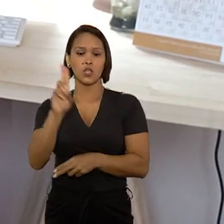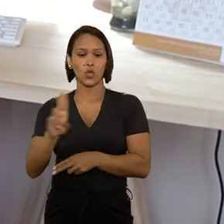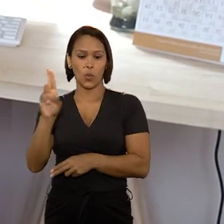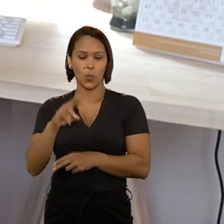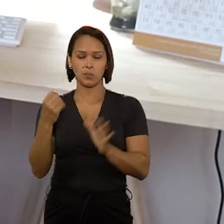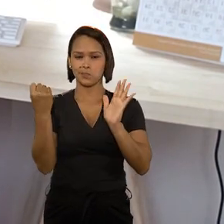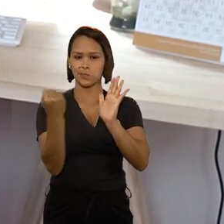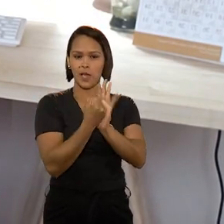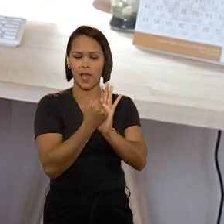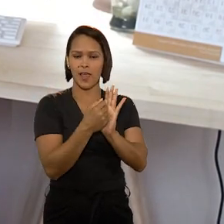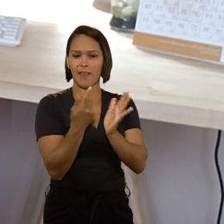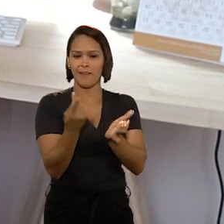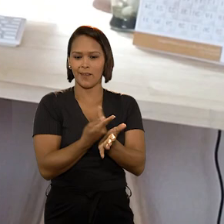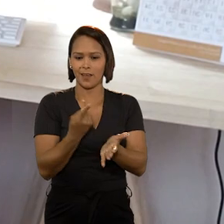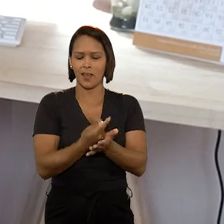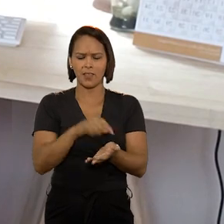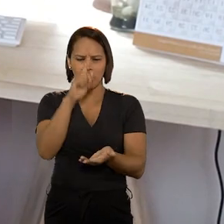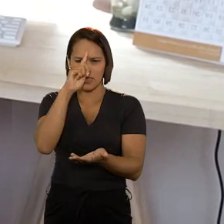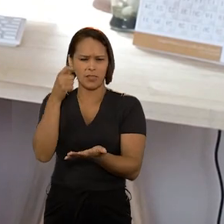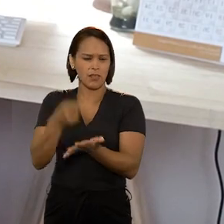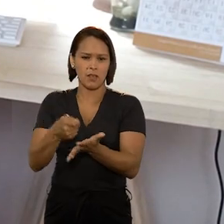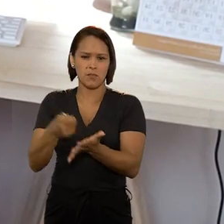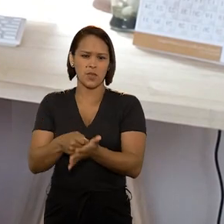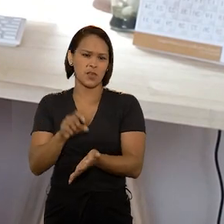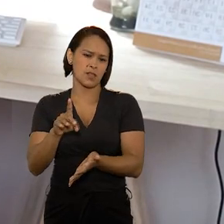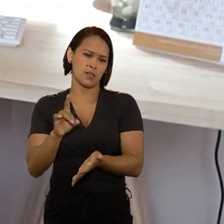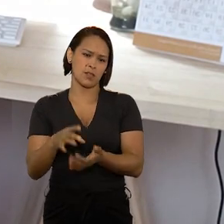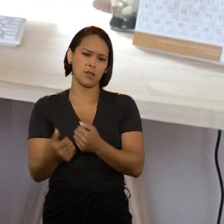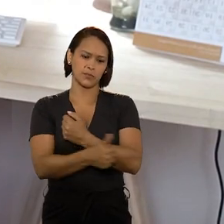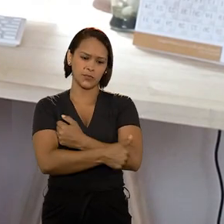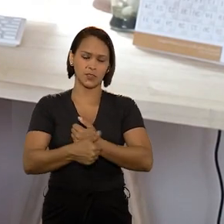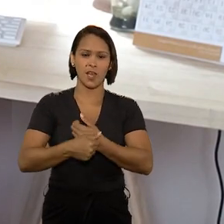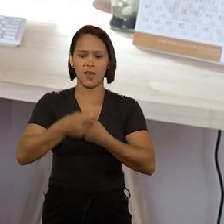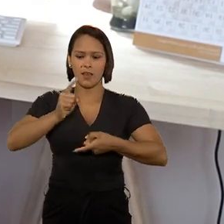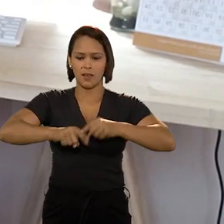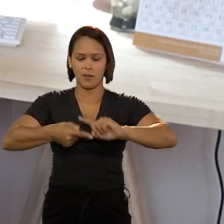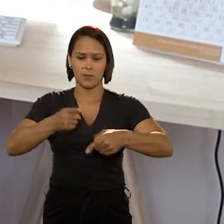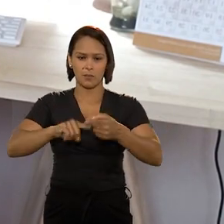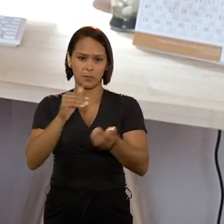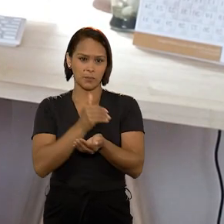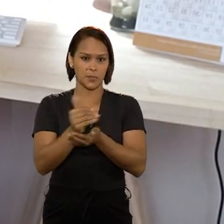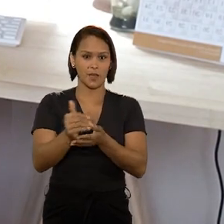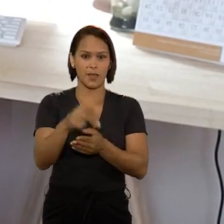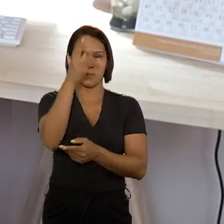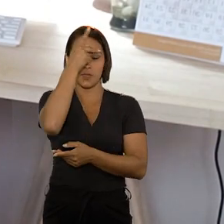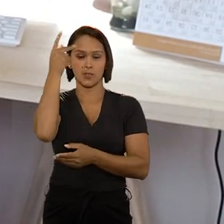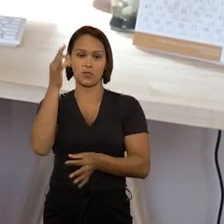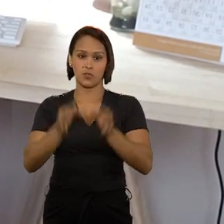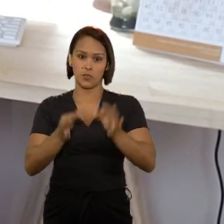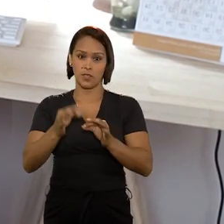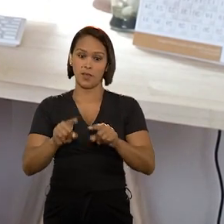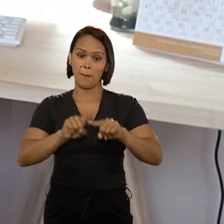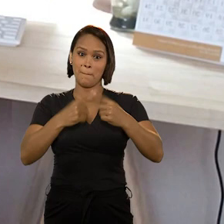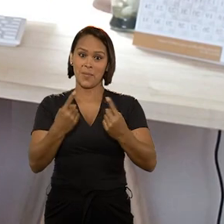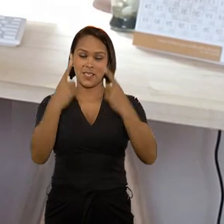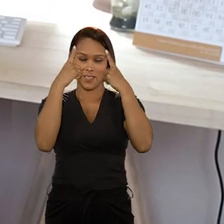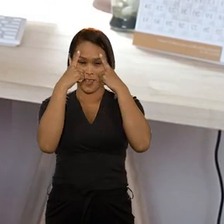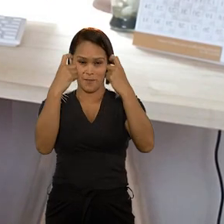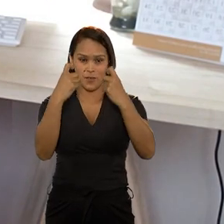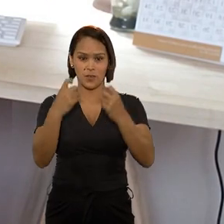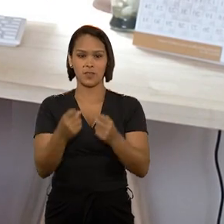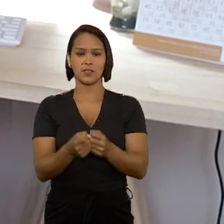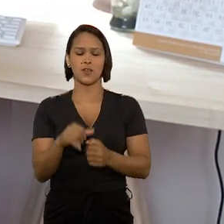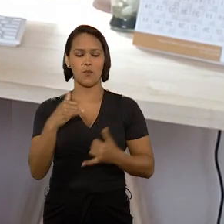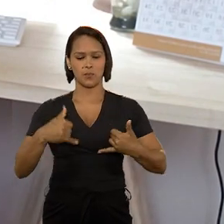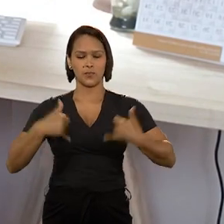uso indevido de uma marca não implicaria necessariamente em dano extra-patrimonial à pessoa jurídica e que a violação